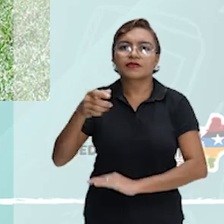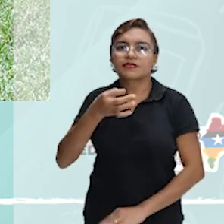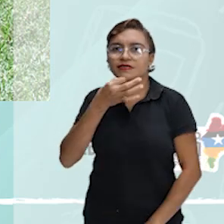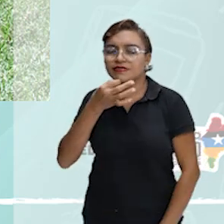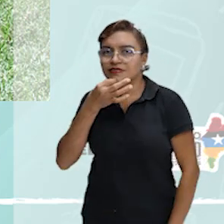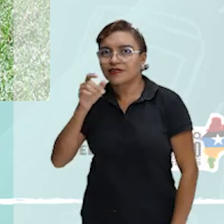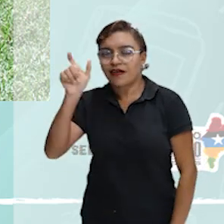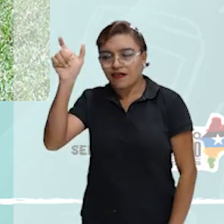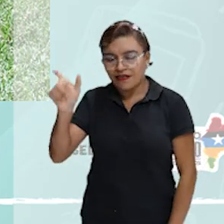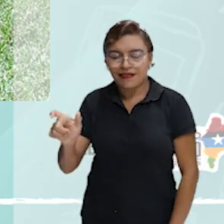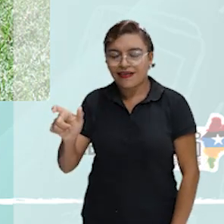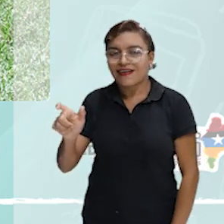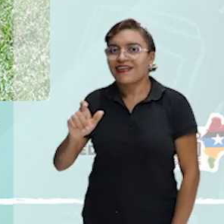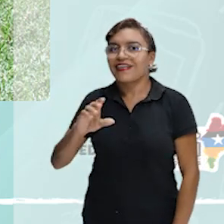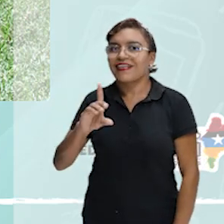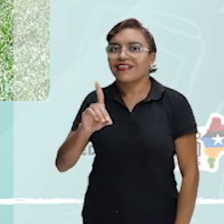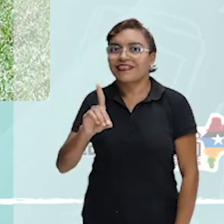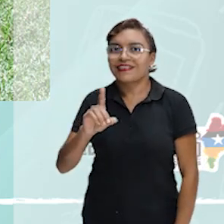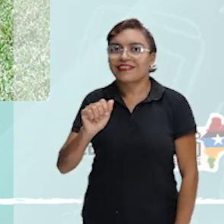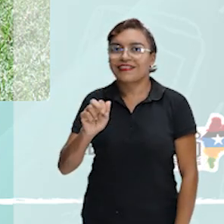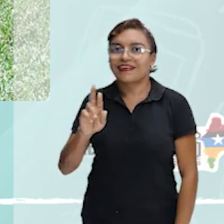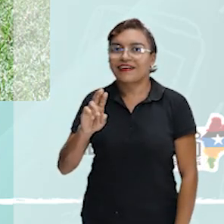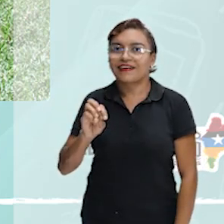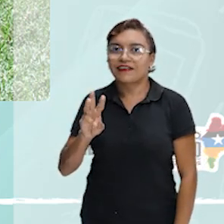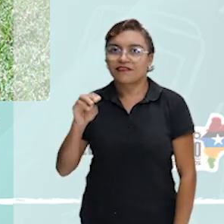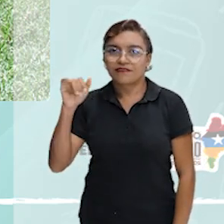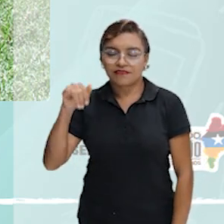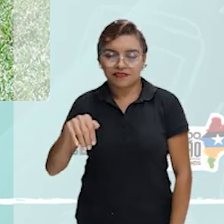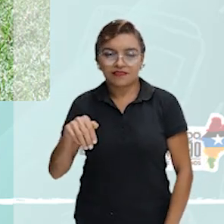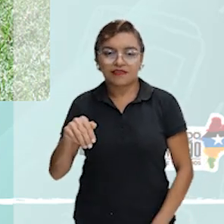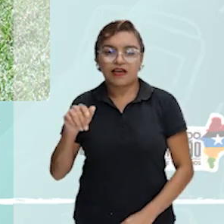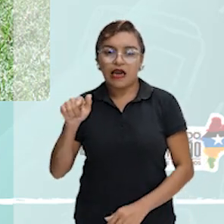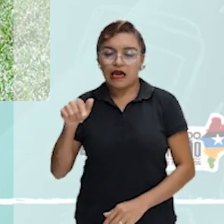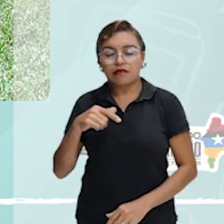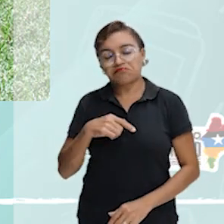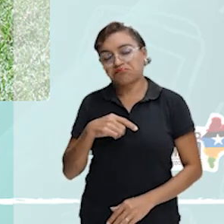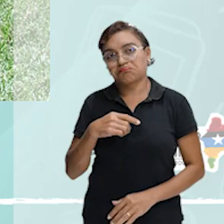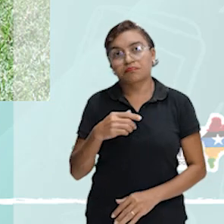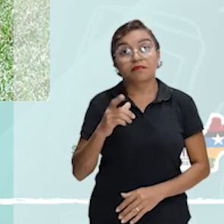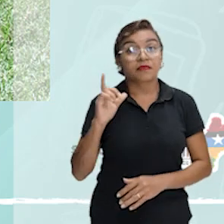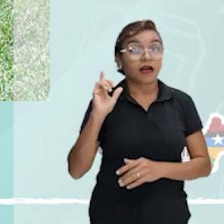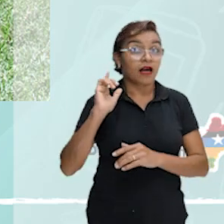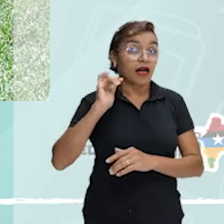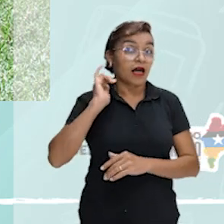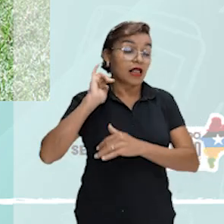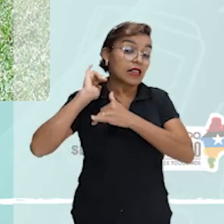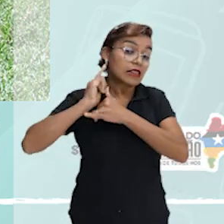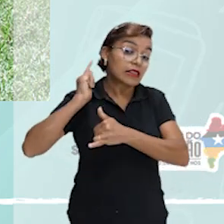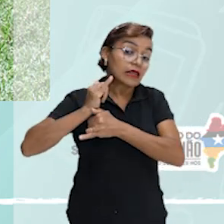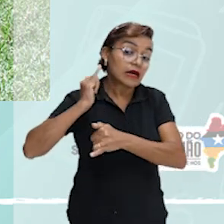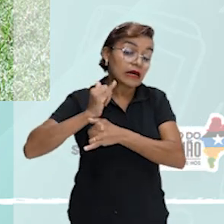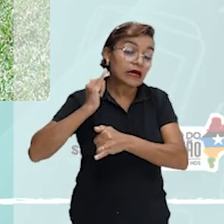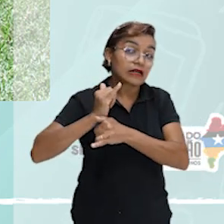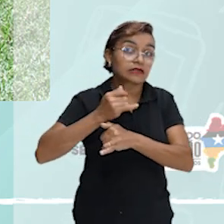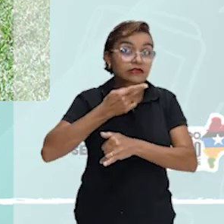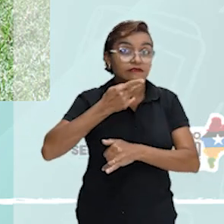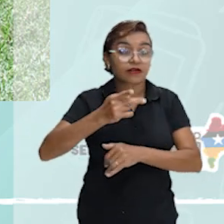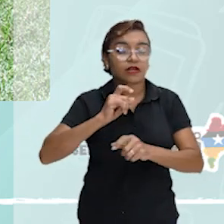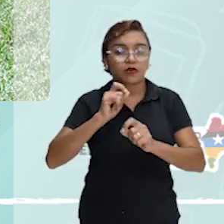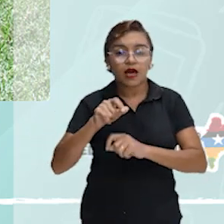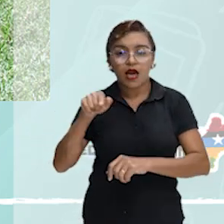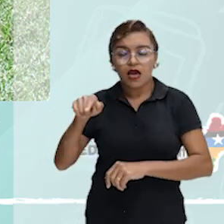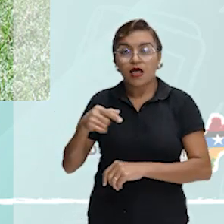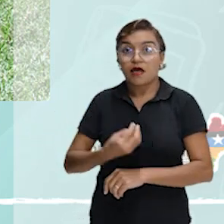teoria da evolução? O Charles Darwin? Pois é. Dizem, as lendas, que ela viveu 175